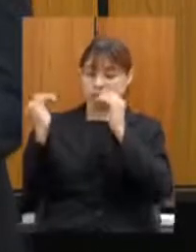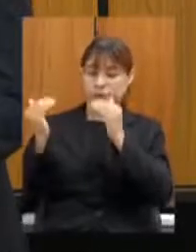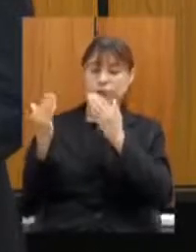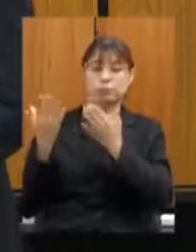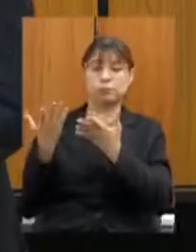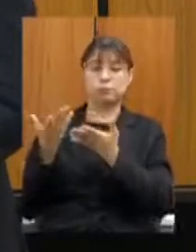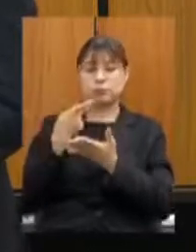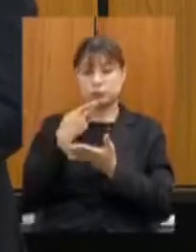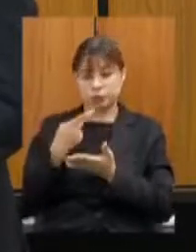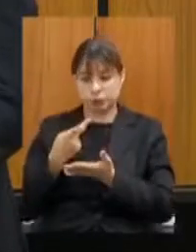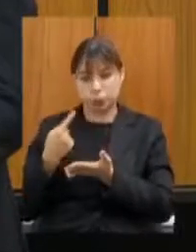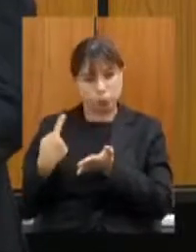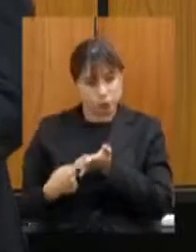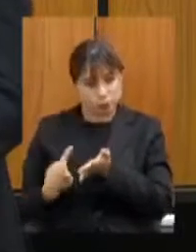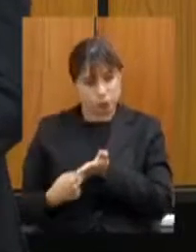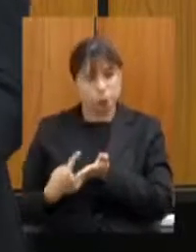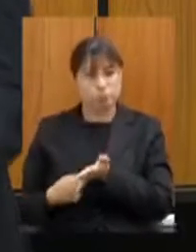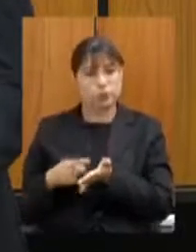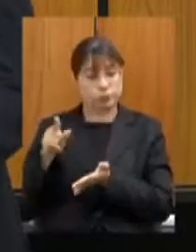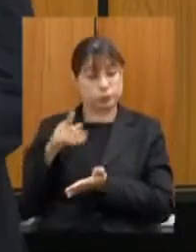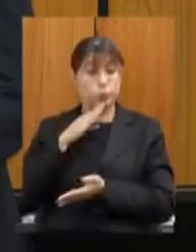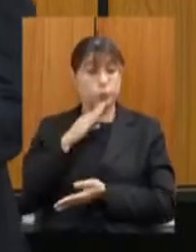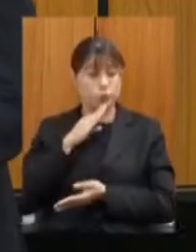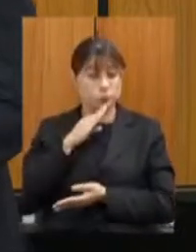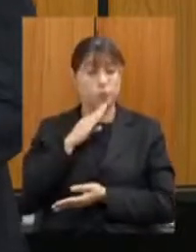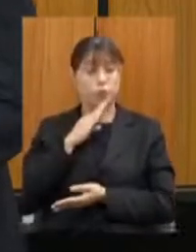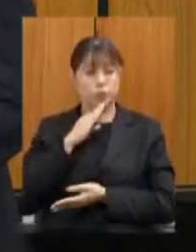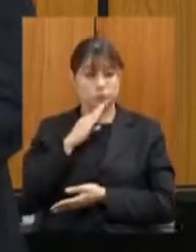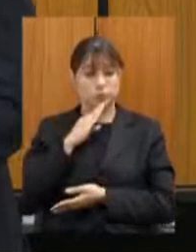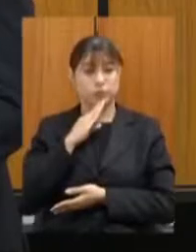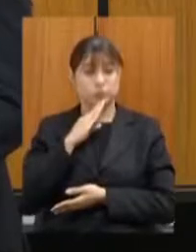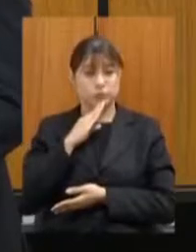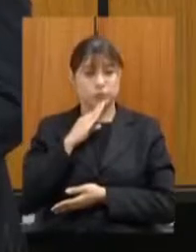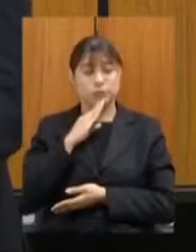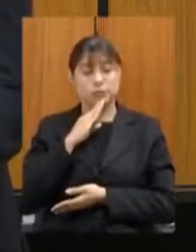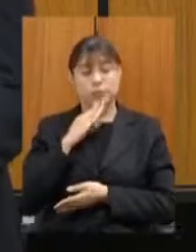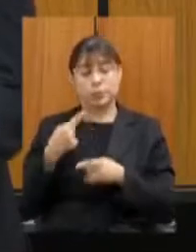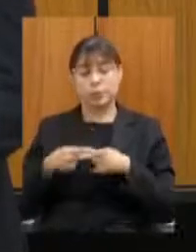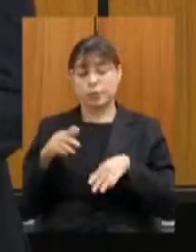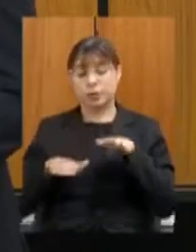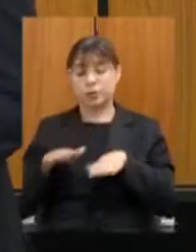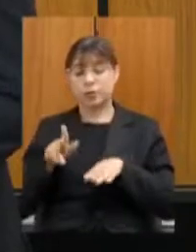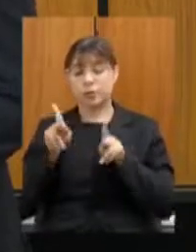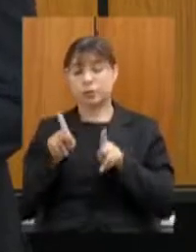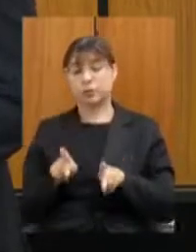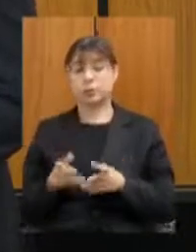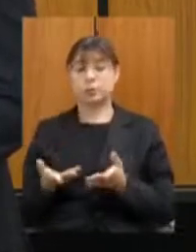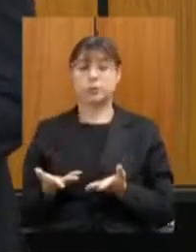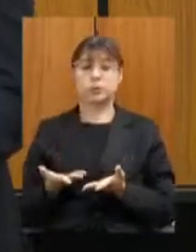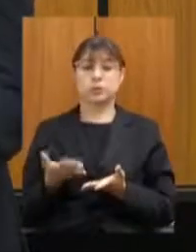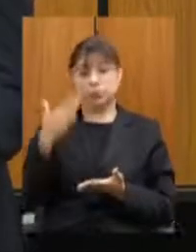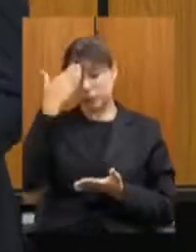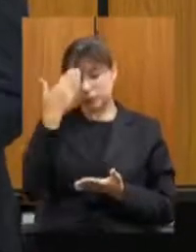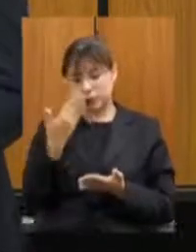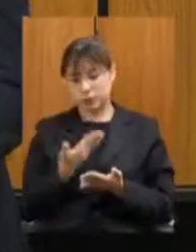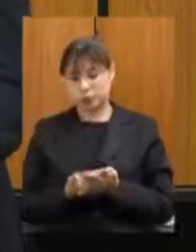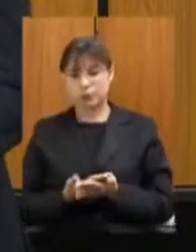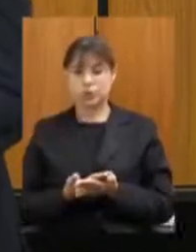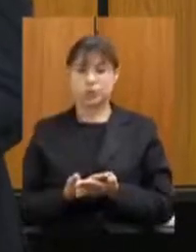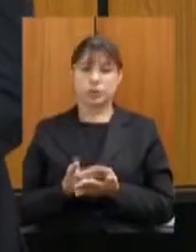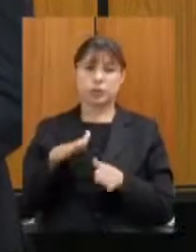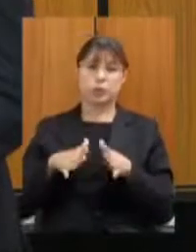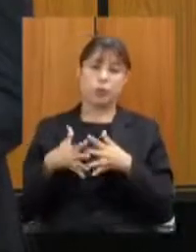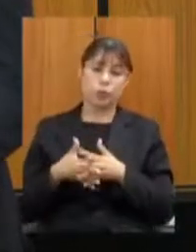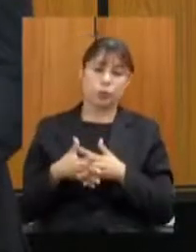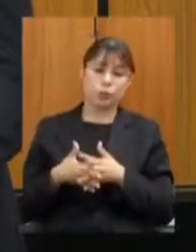compromisso o senhor conhece o senhor conhece às vezes as pessoas acreditam ou confundem